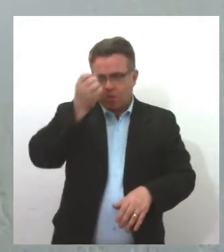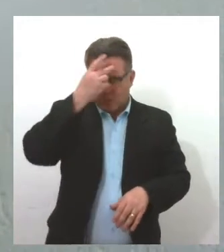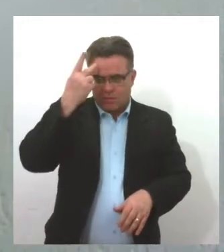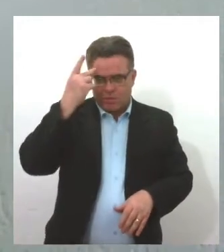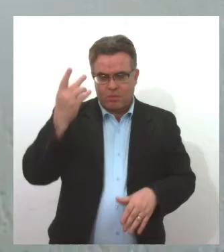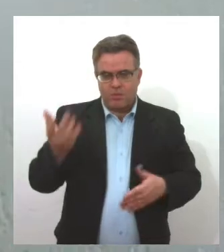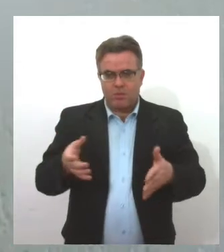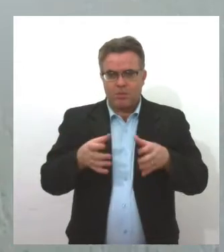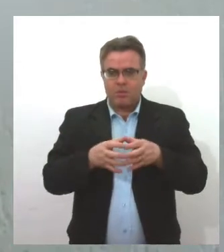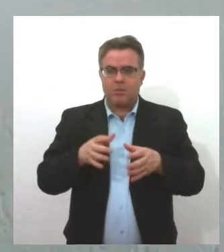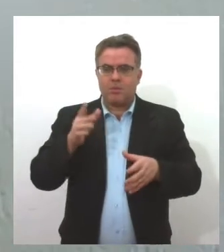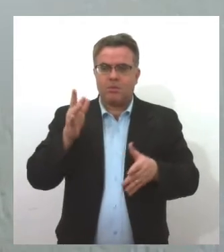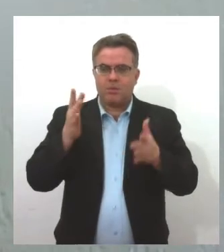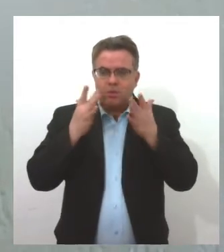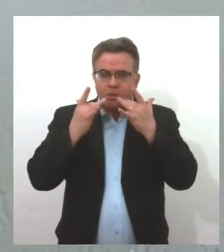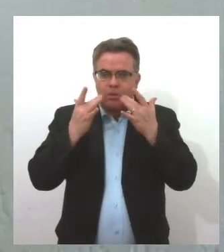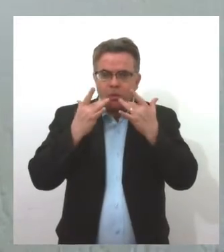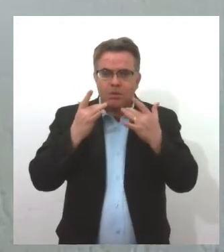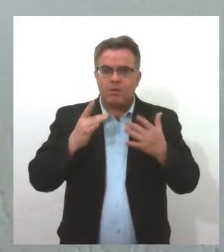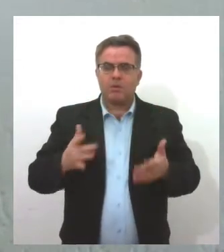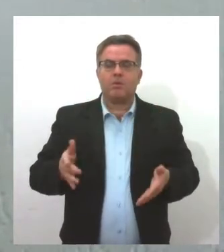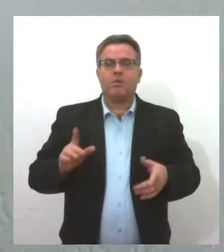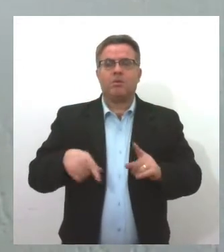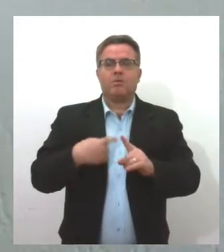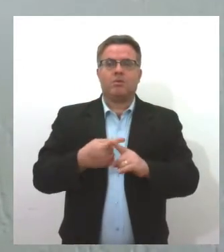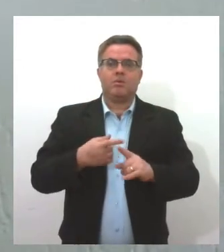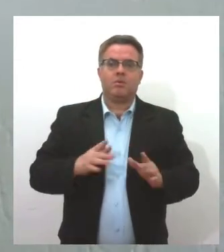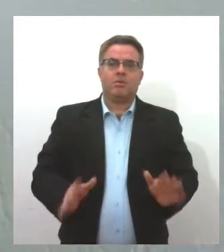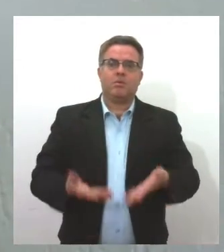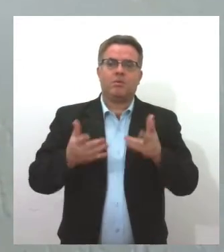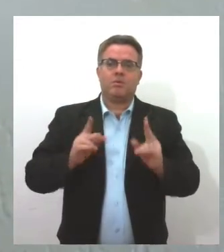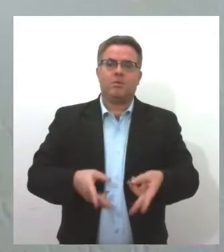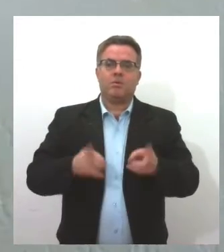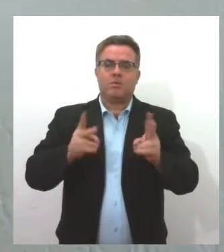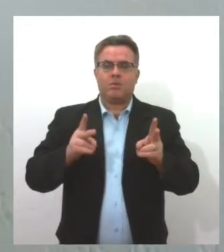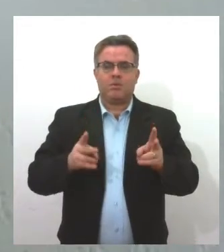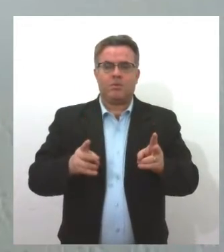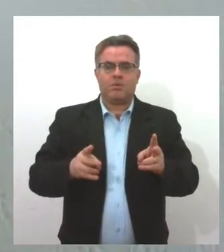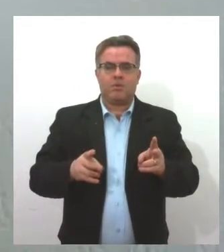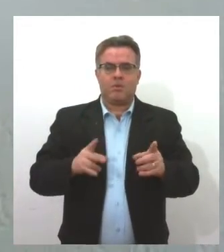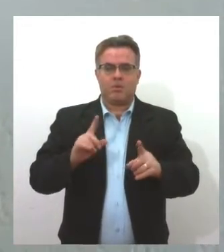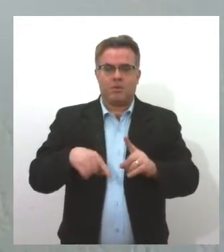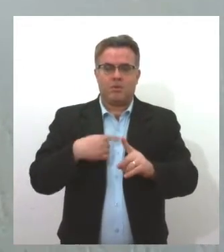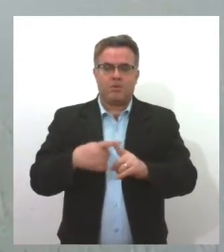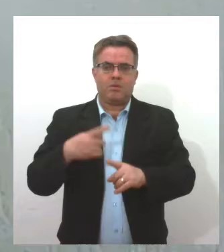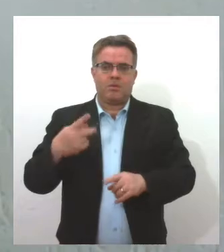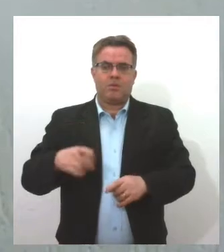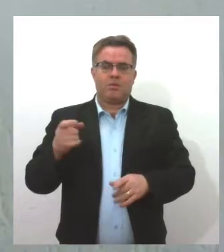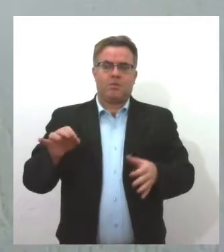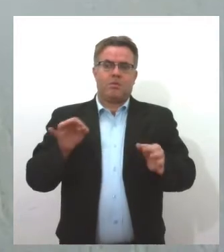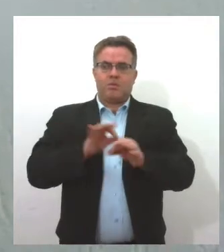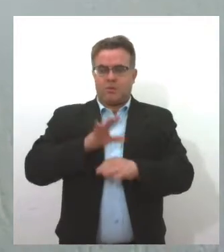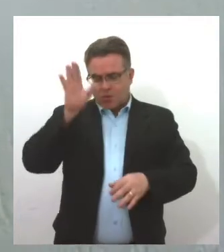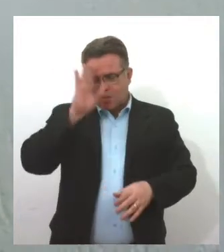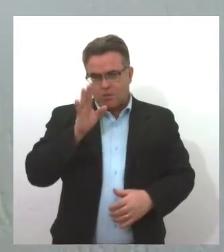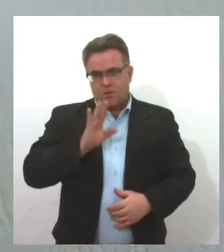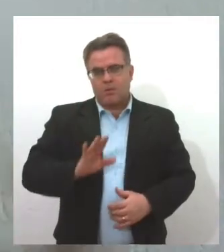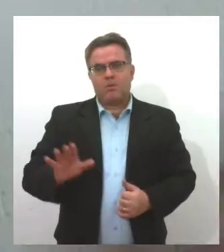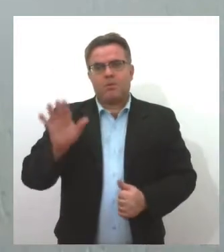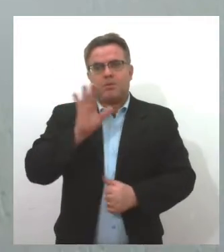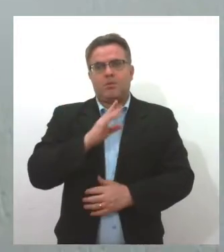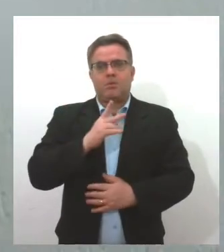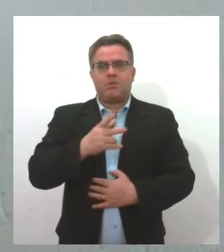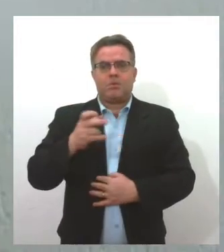O grupo de teatro, que tem multiplicado os grupos de teatro, não só em Sergipe, mas como no Brasil, eu sinto o